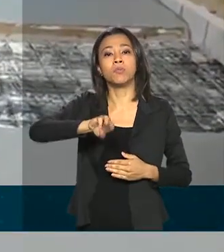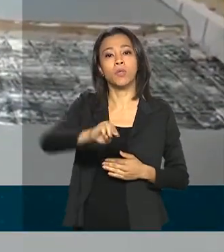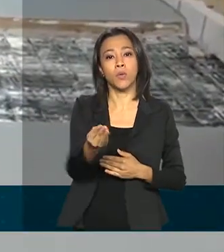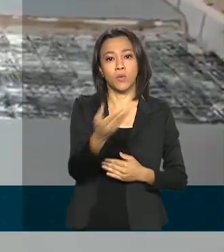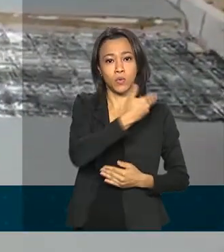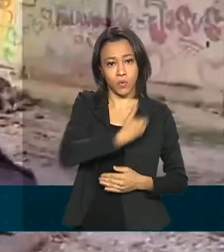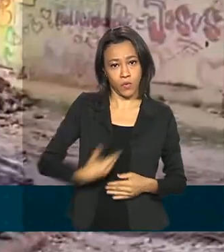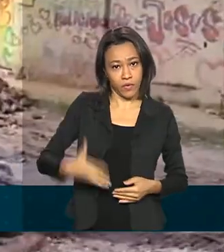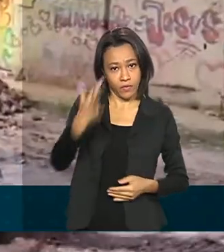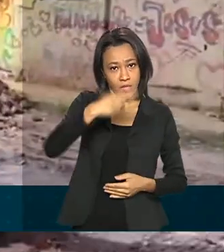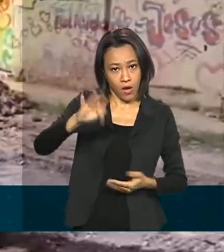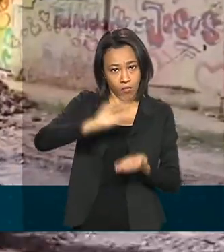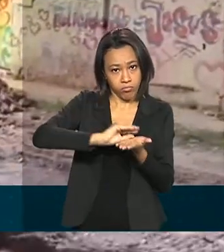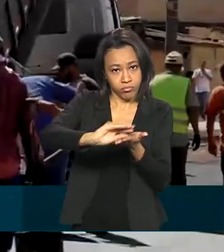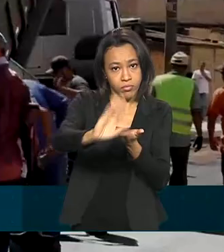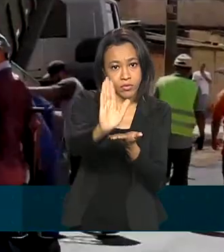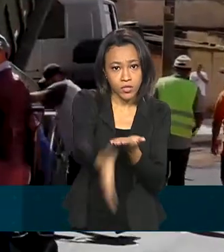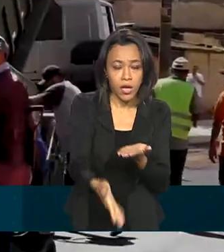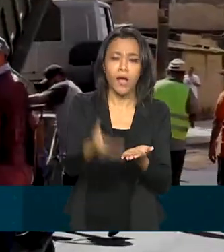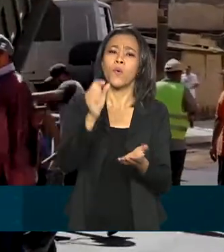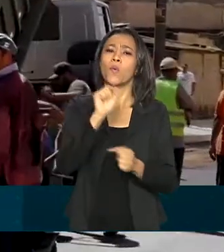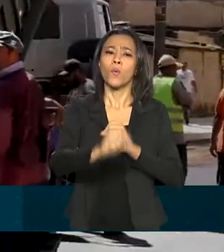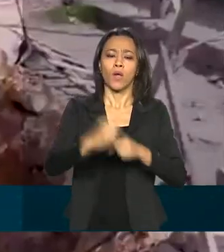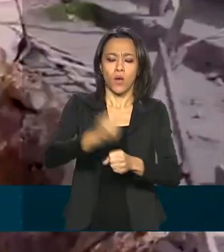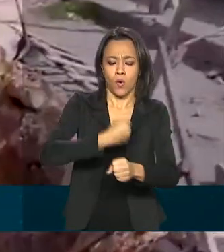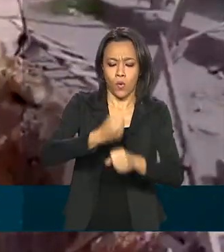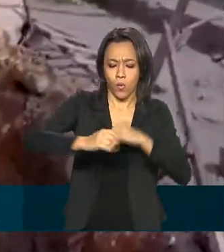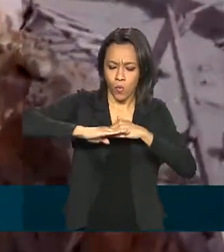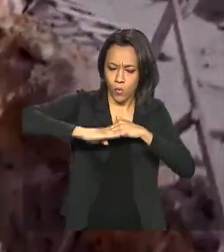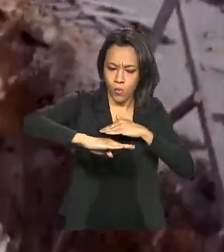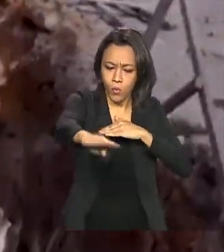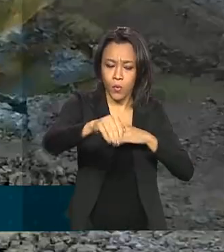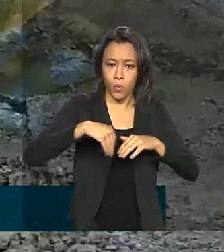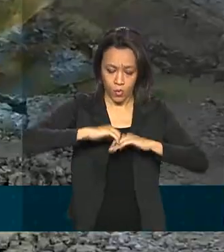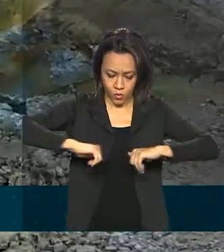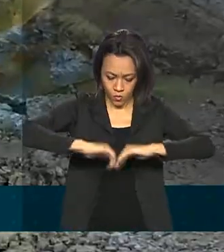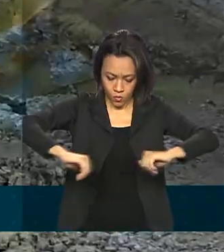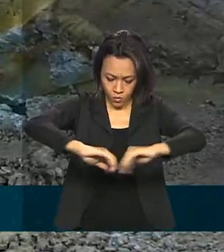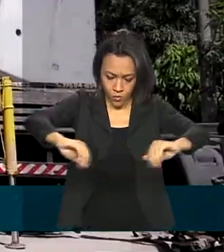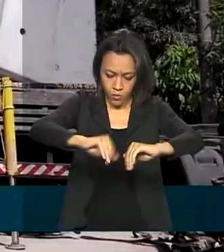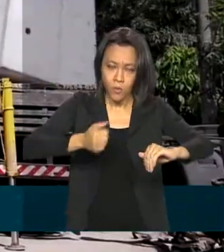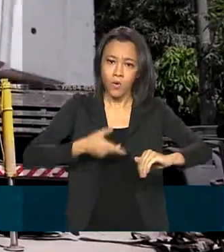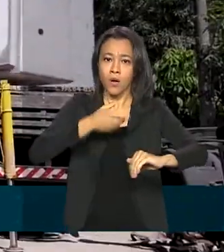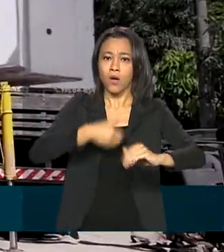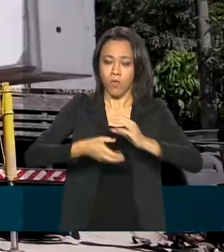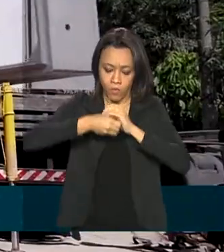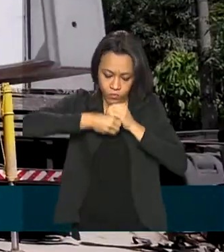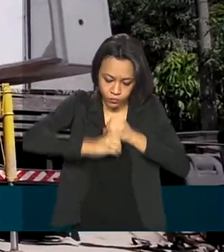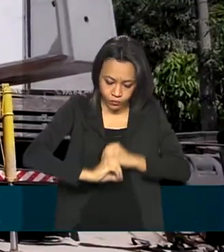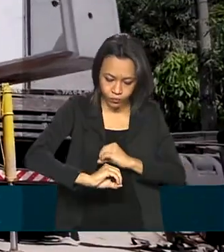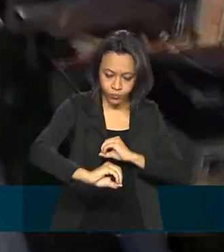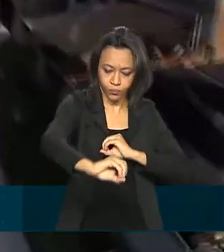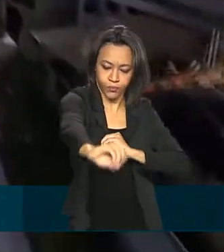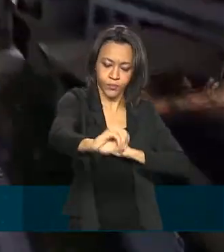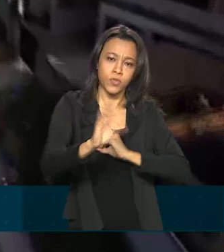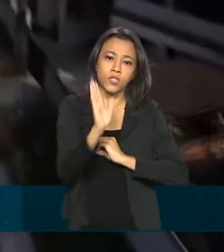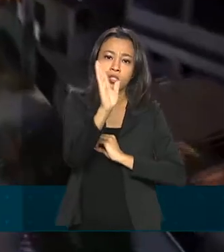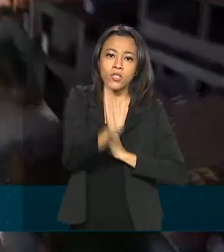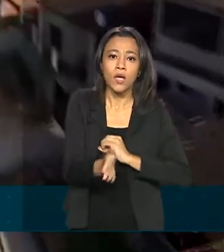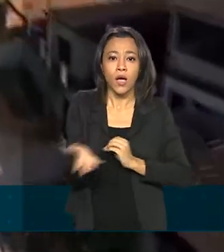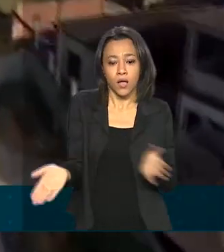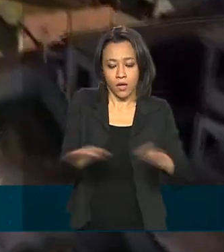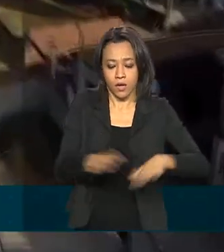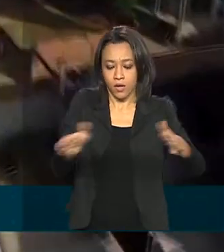federal. Foram feitas ações de pavimentação, instalação de rede de esgoto e micro-drenagem, que é o